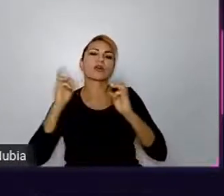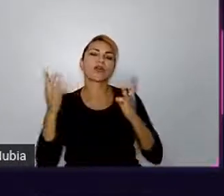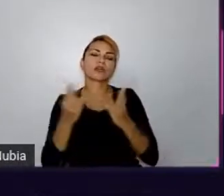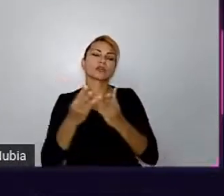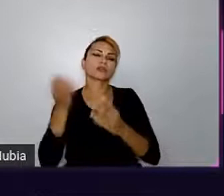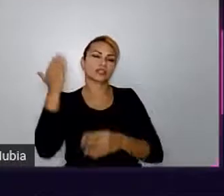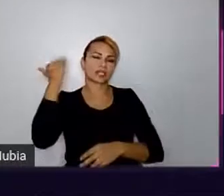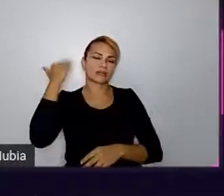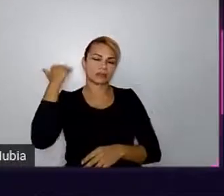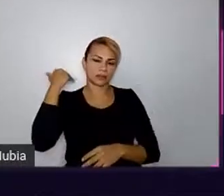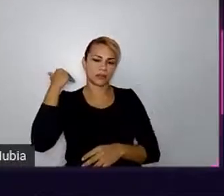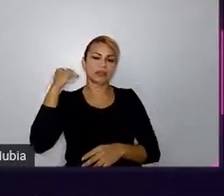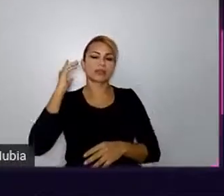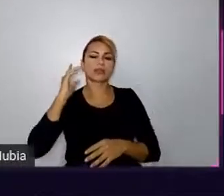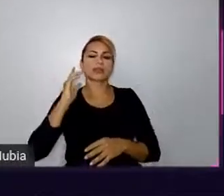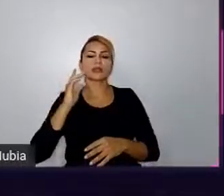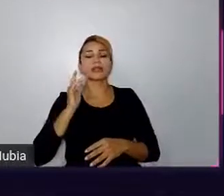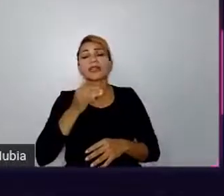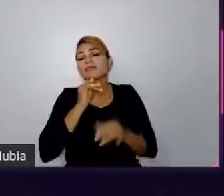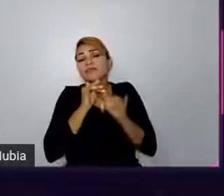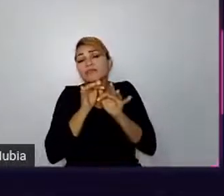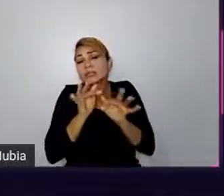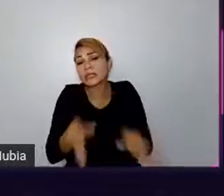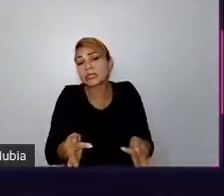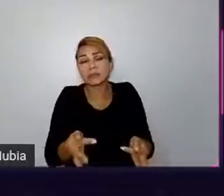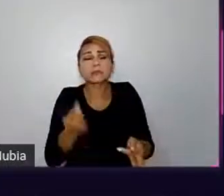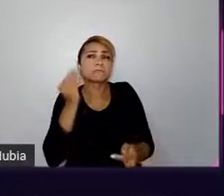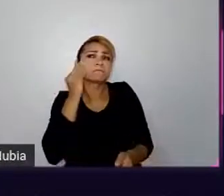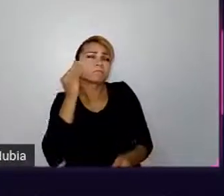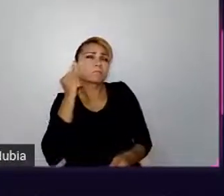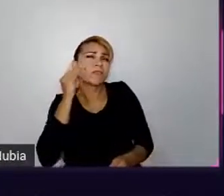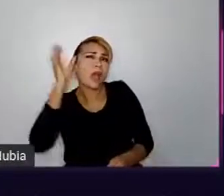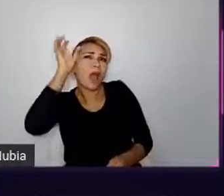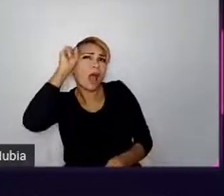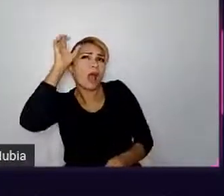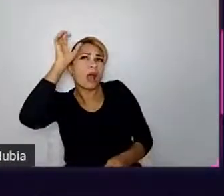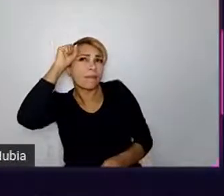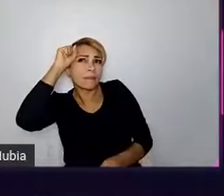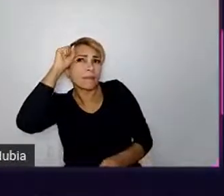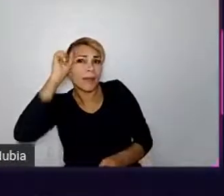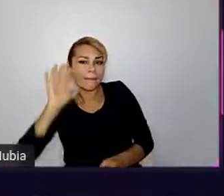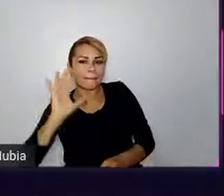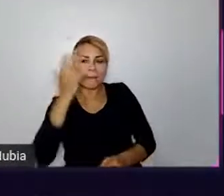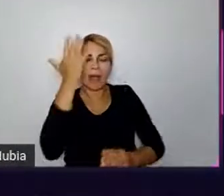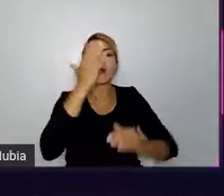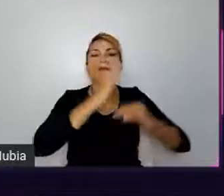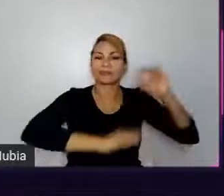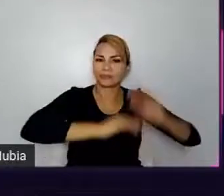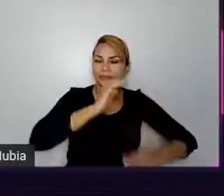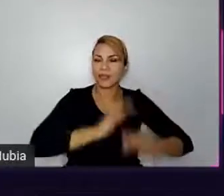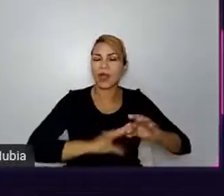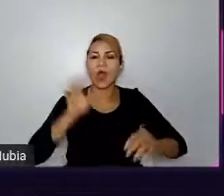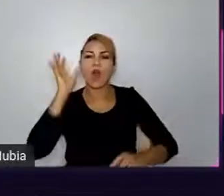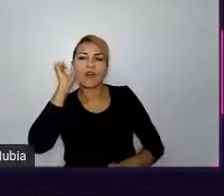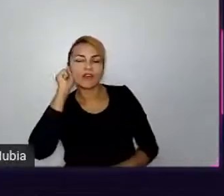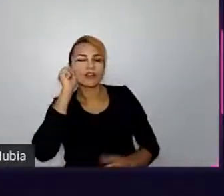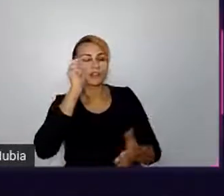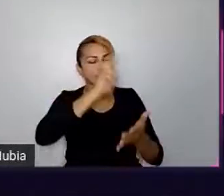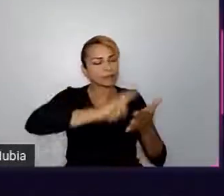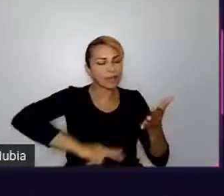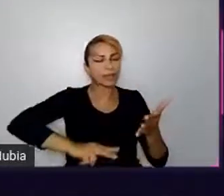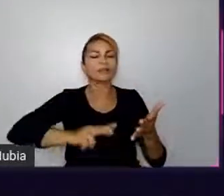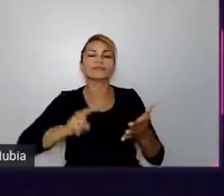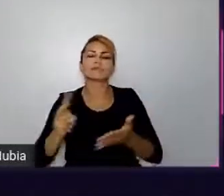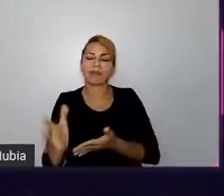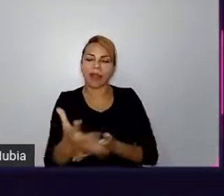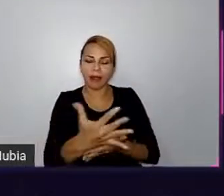e eu simplesmente tenho tentado exercitar as coisas que eu tenho aprendido, ouvindo e lendo esporadicamente essas coisas. Tipo, não é algo que